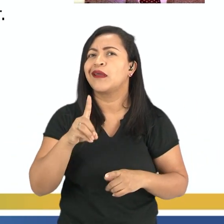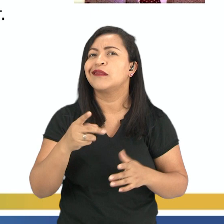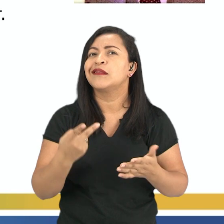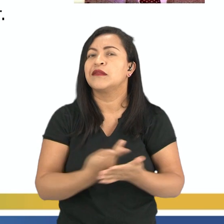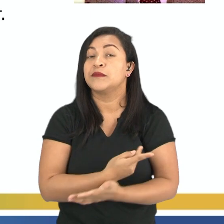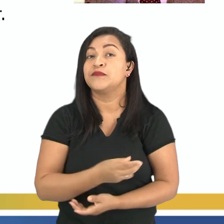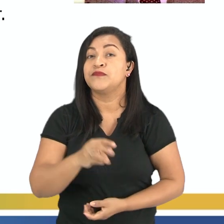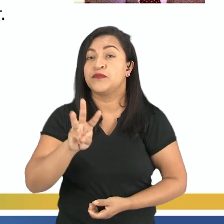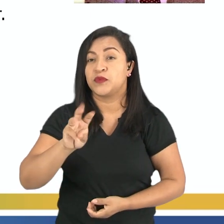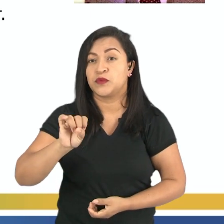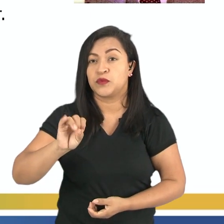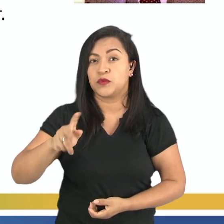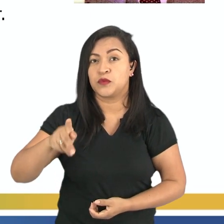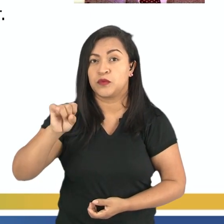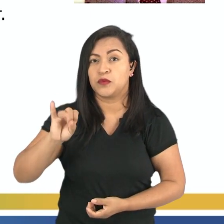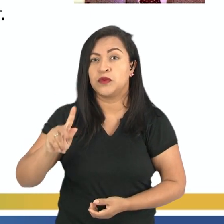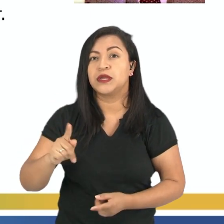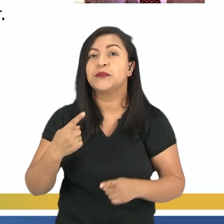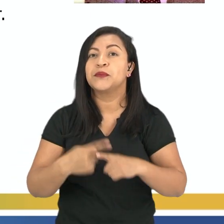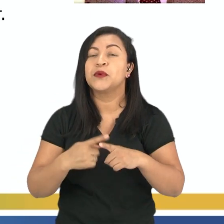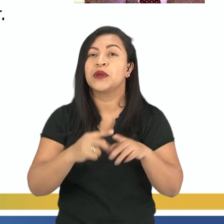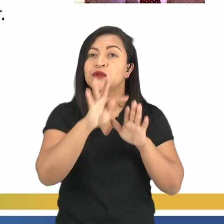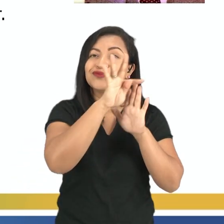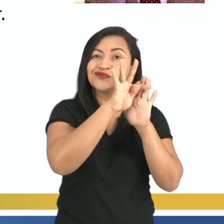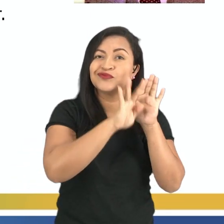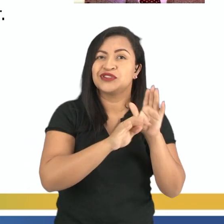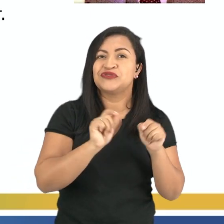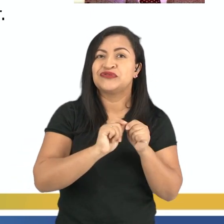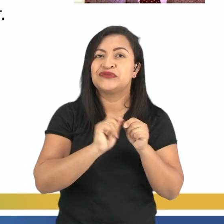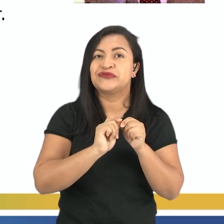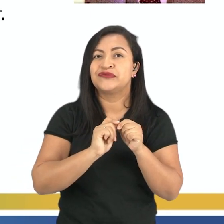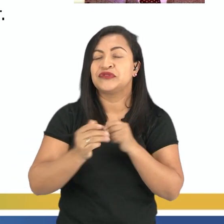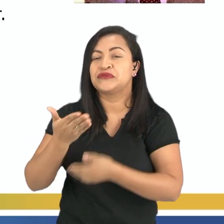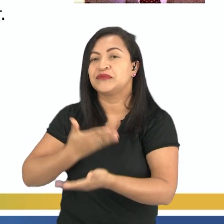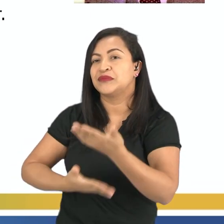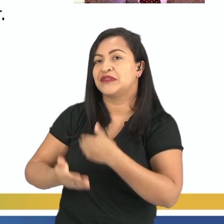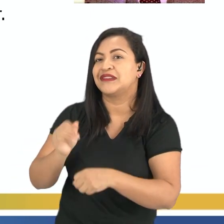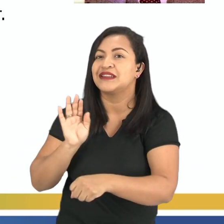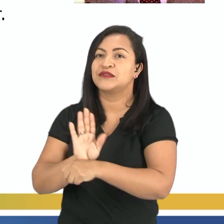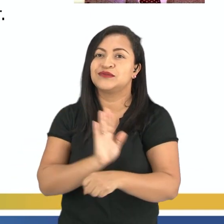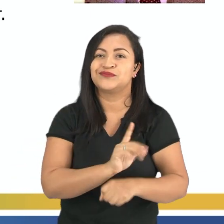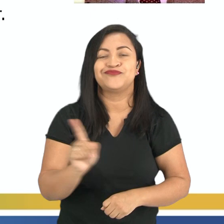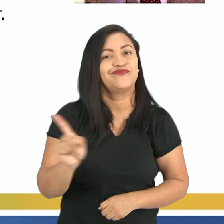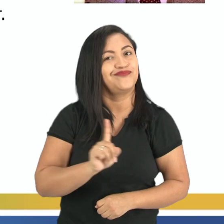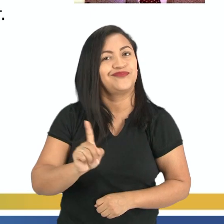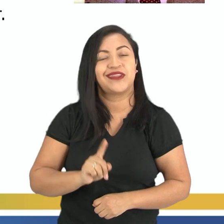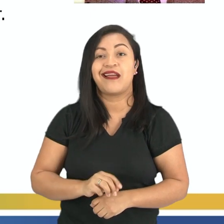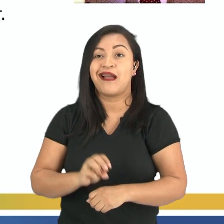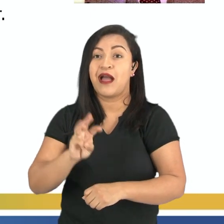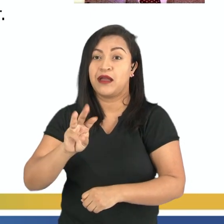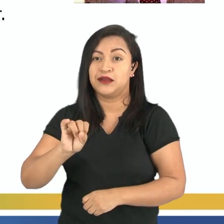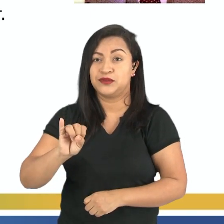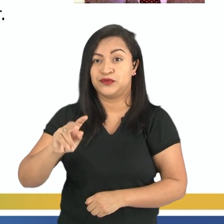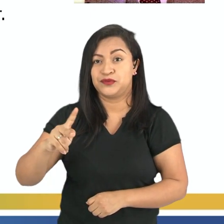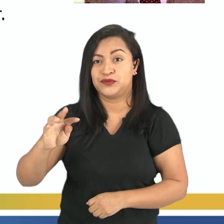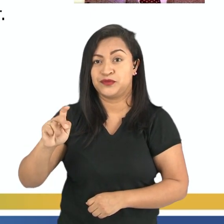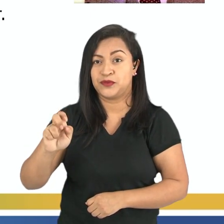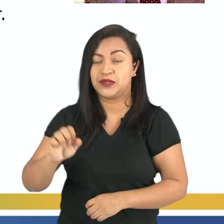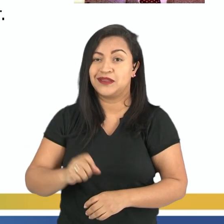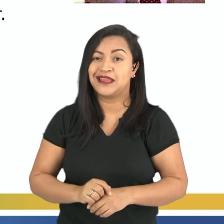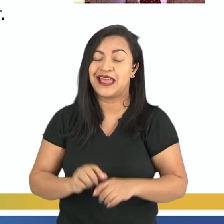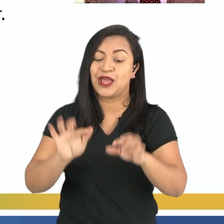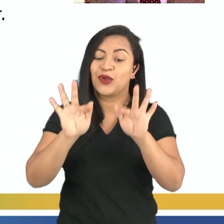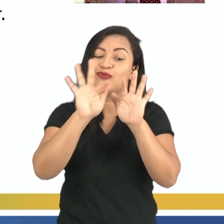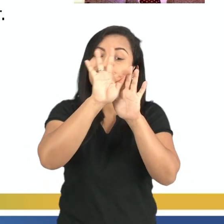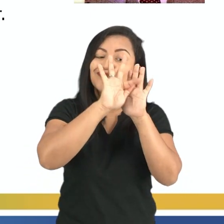Uma wiki, já que se trata de um texto produzido de maneira colaborativa. Não, gente. A wiki geralmente vai ser um texto em parágrafos,